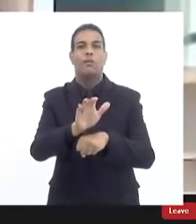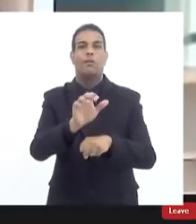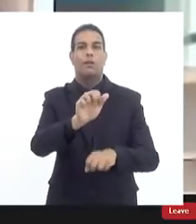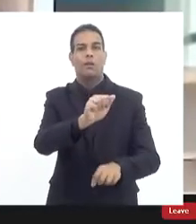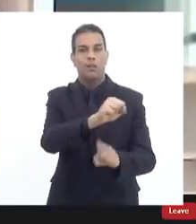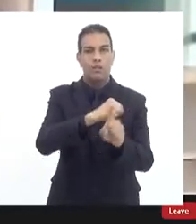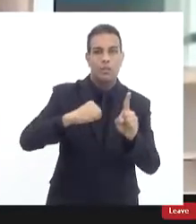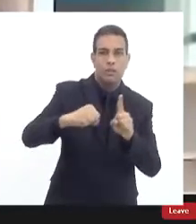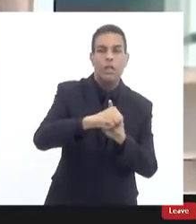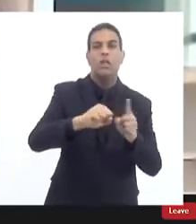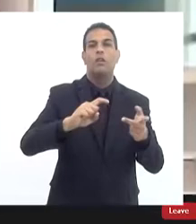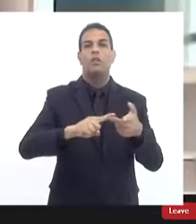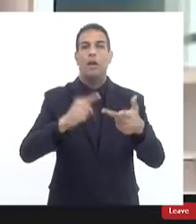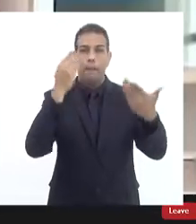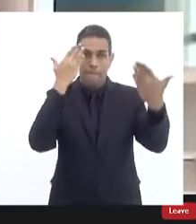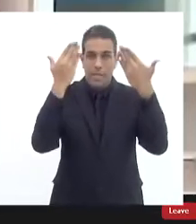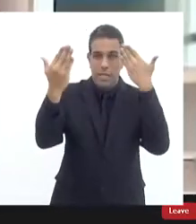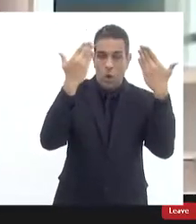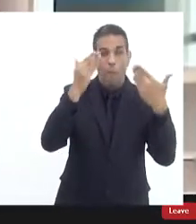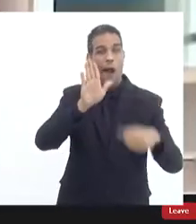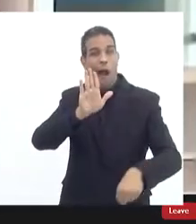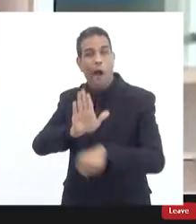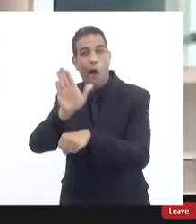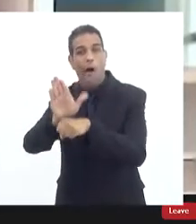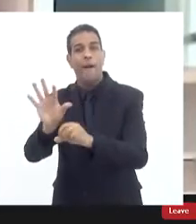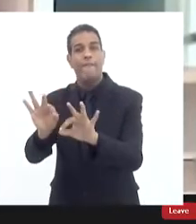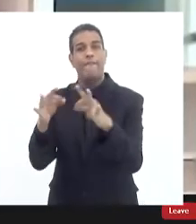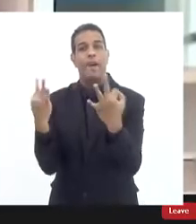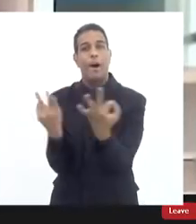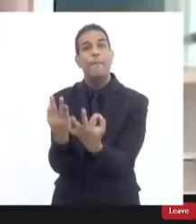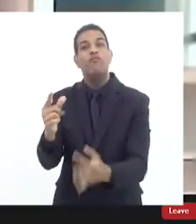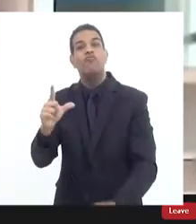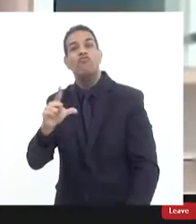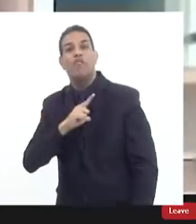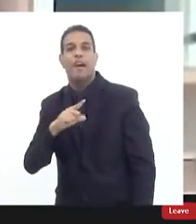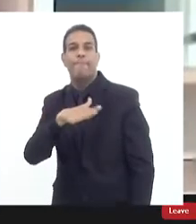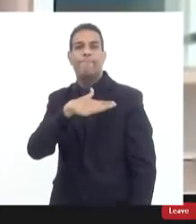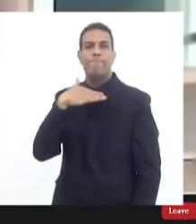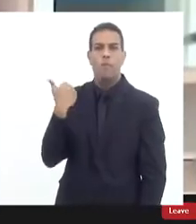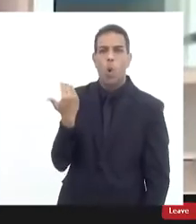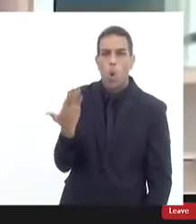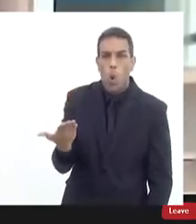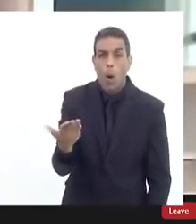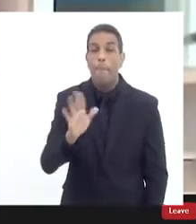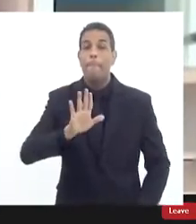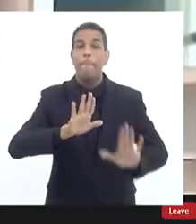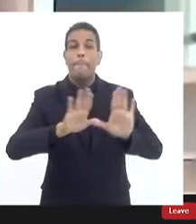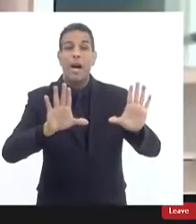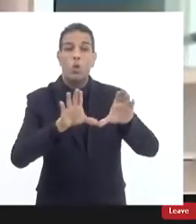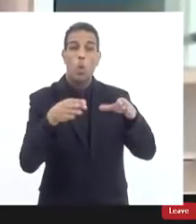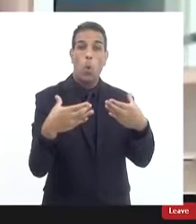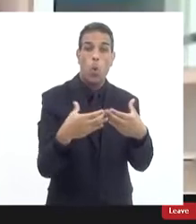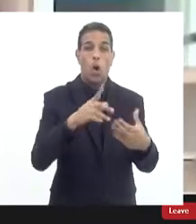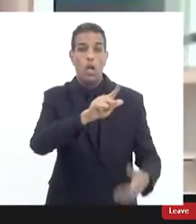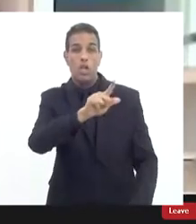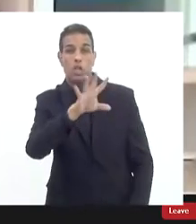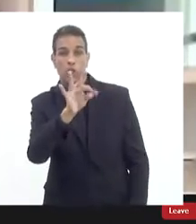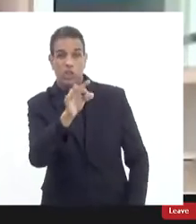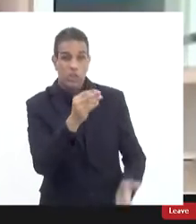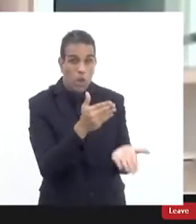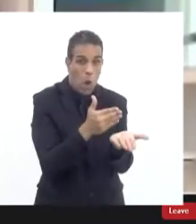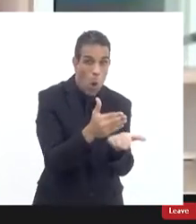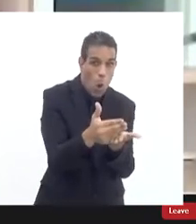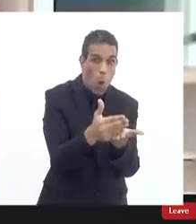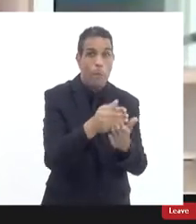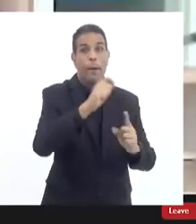psicólogos é a força tarefa tem um prazo tem um prazo inicial de